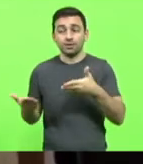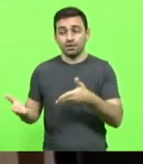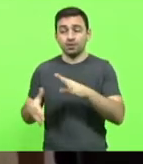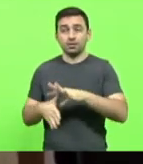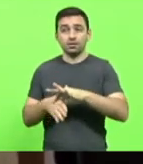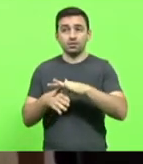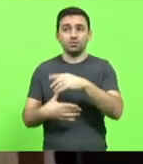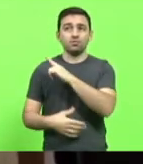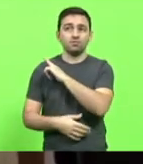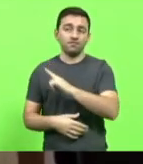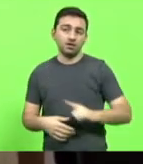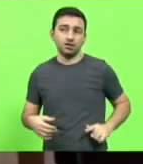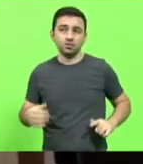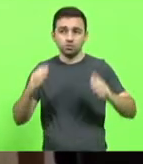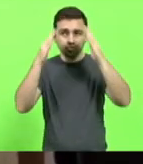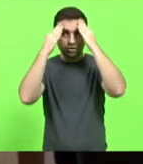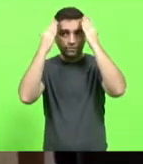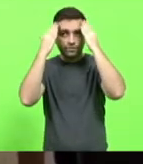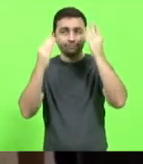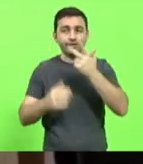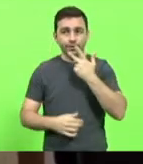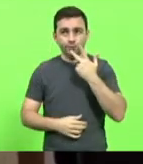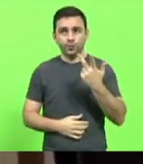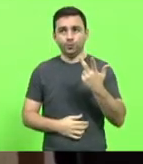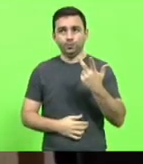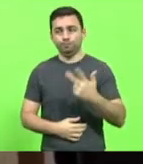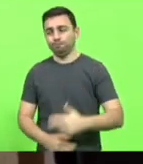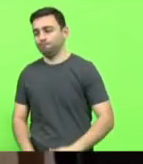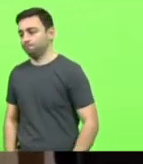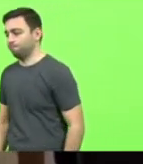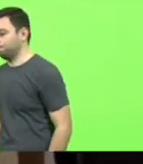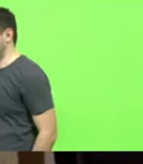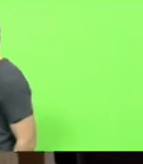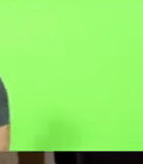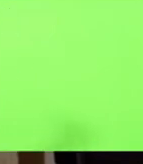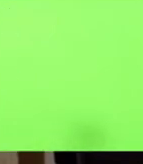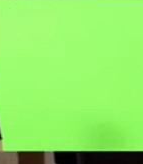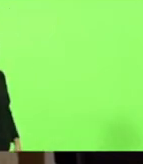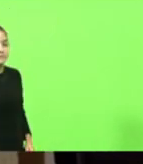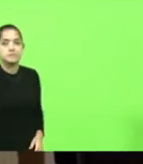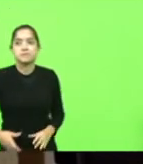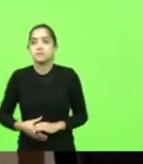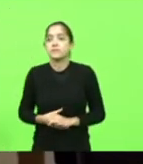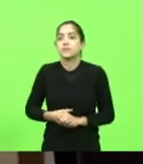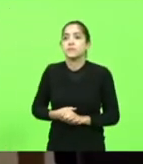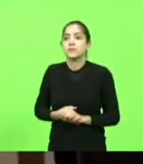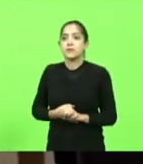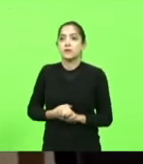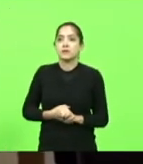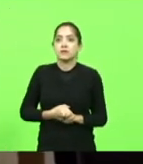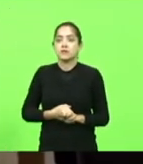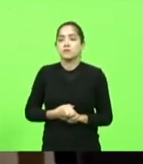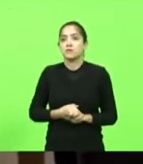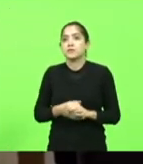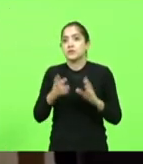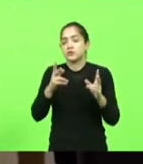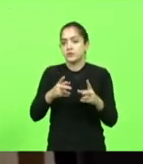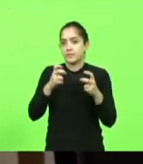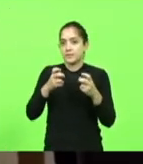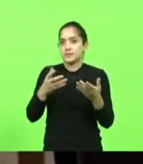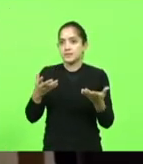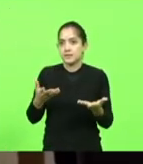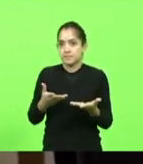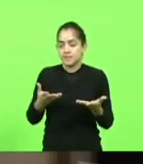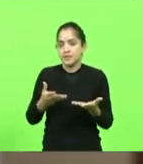deputado José Milton Schaefer, falou, mas também do que nós estamos recebendo por conta da